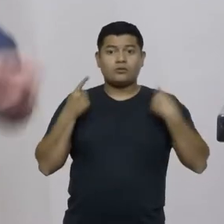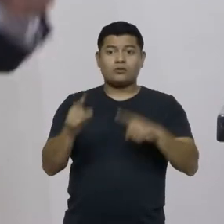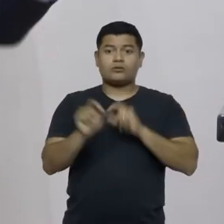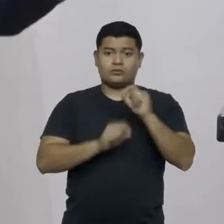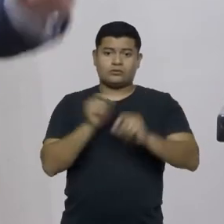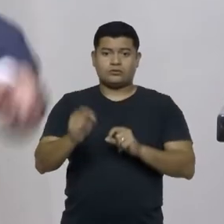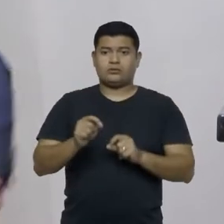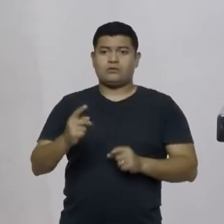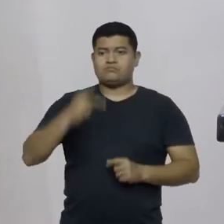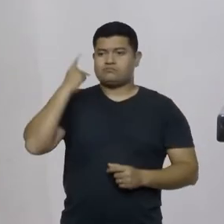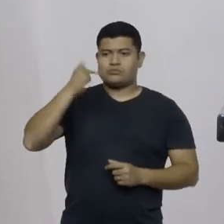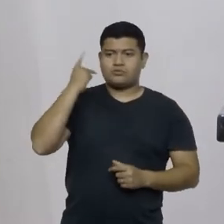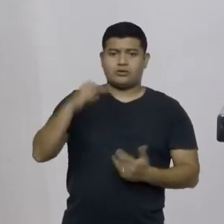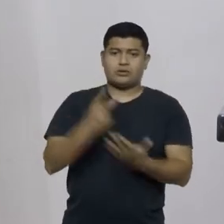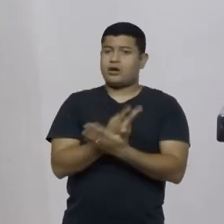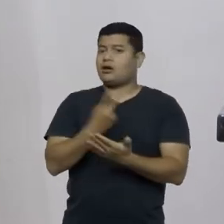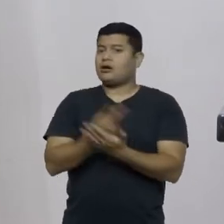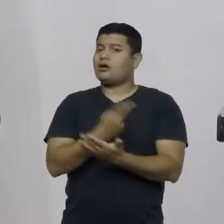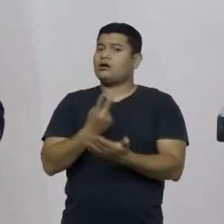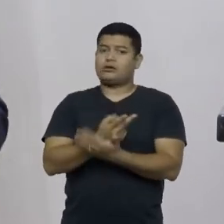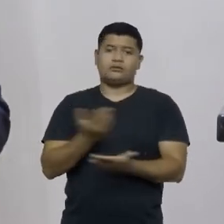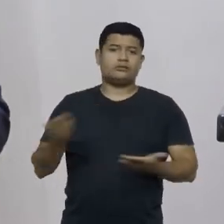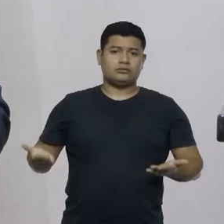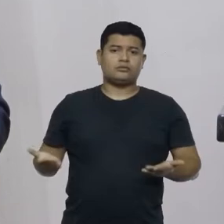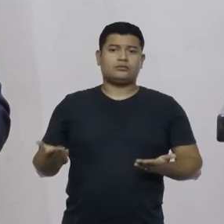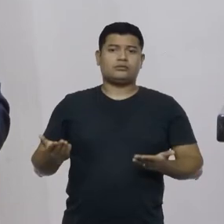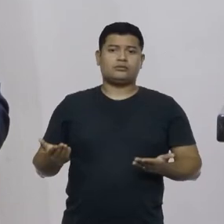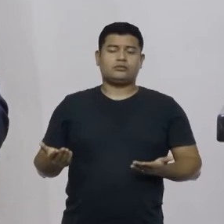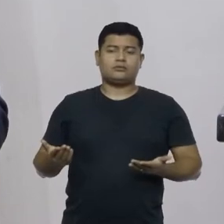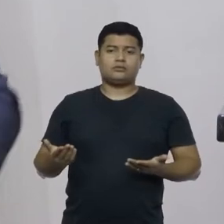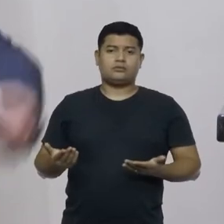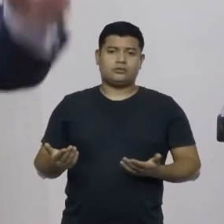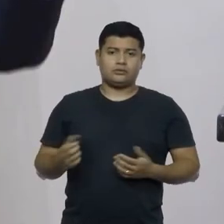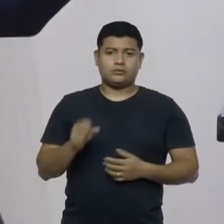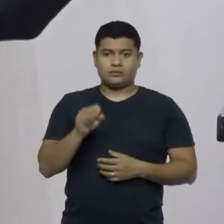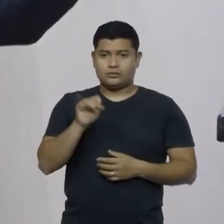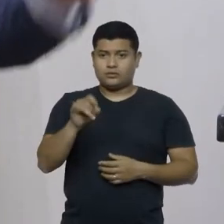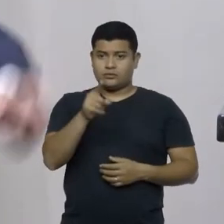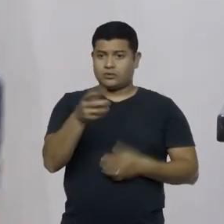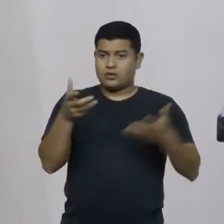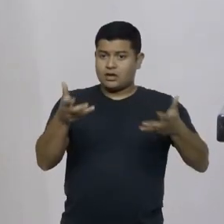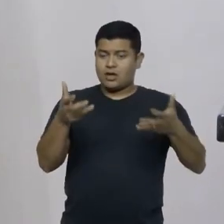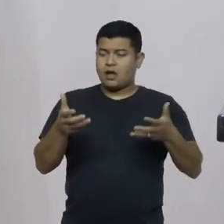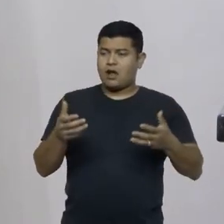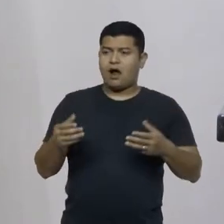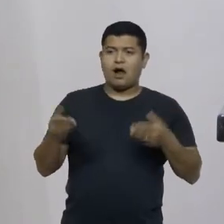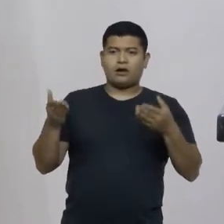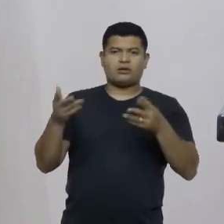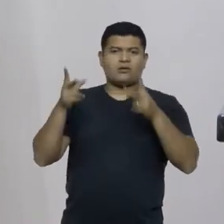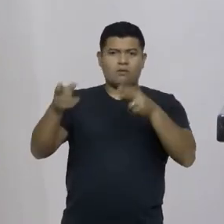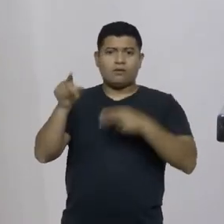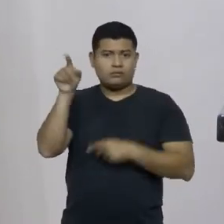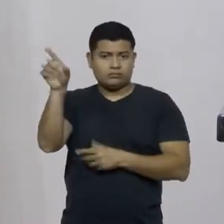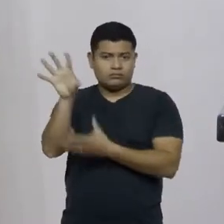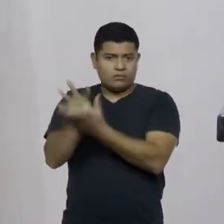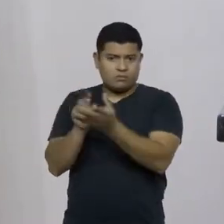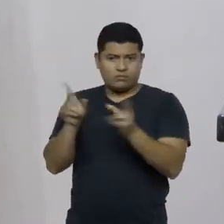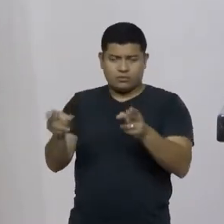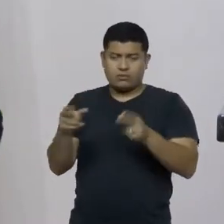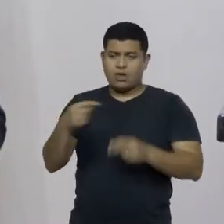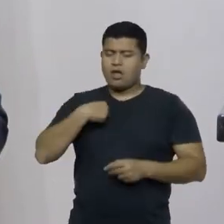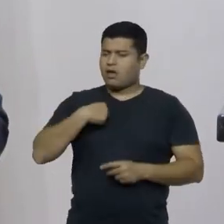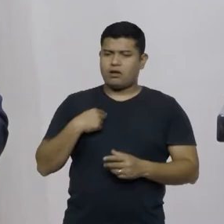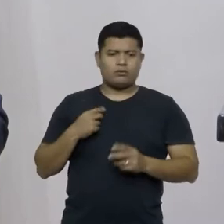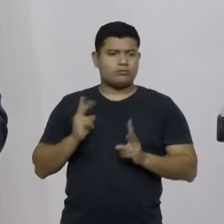e esse tipo de velha política. Então quem quiser se encaixar nesse tipo de política vai sempre ter a minha oposição não